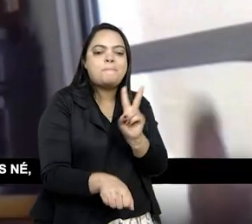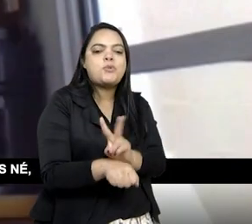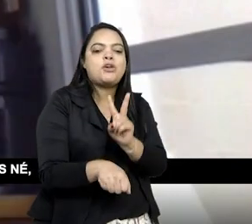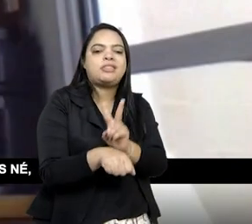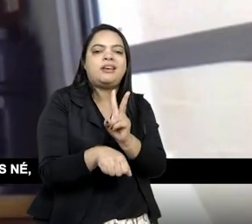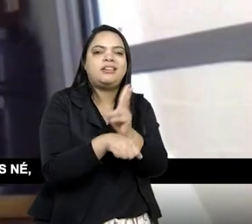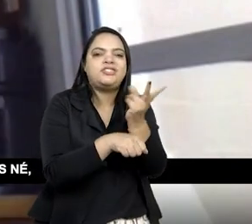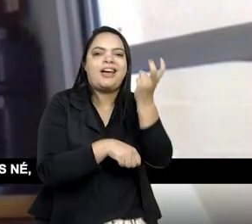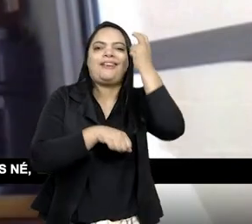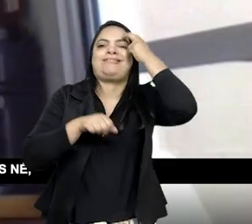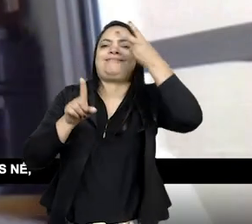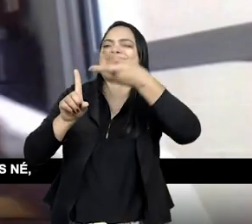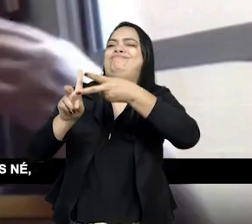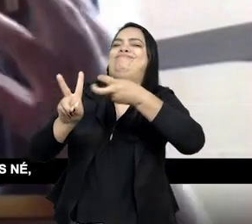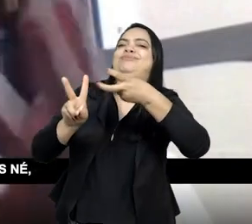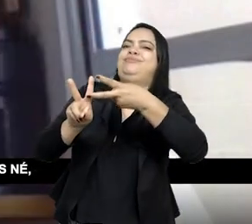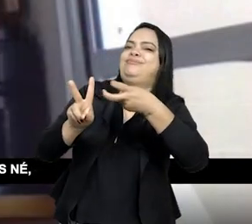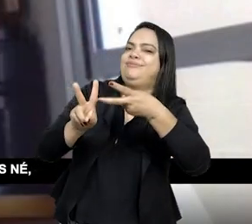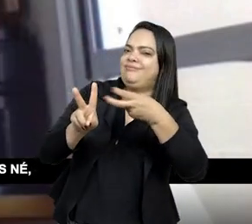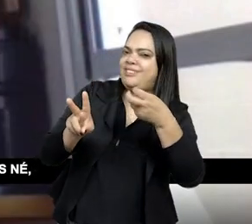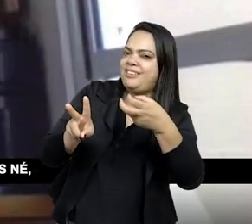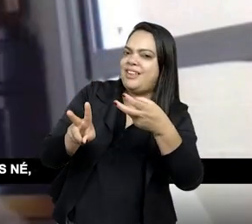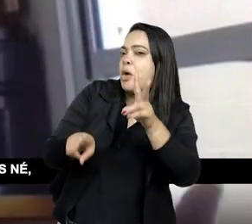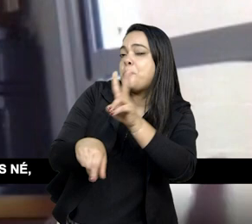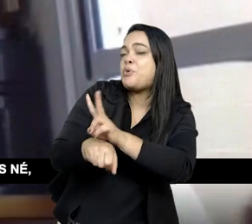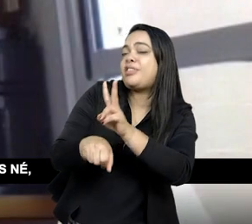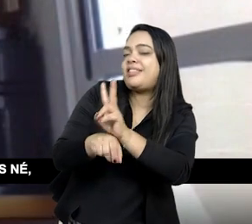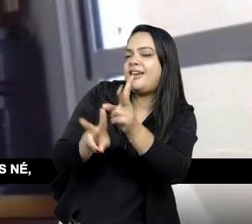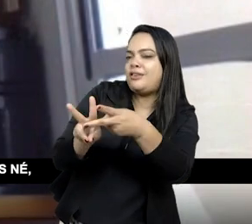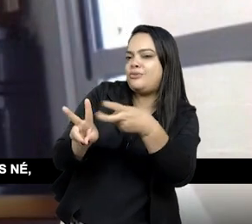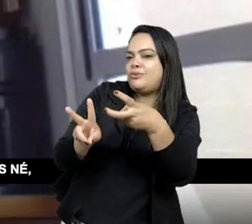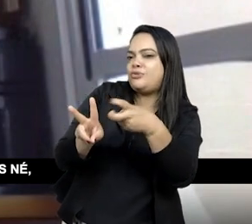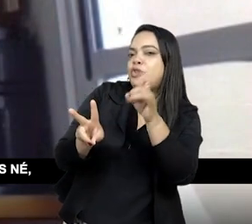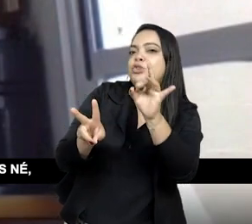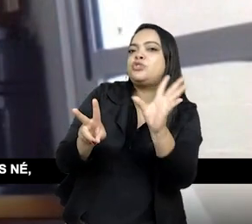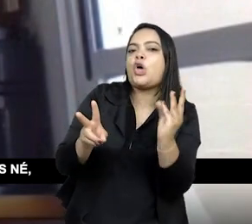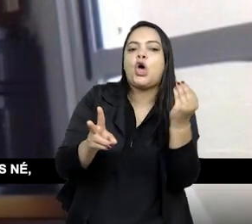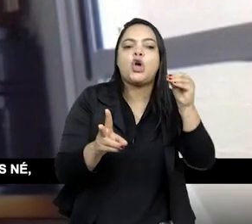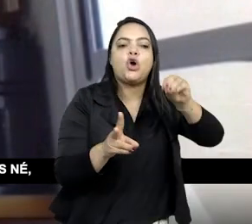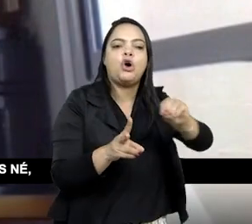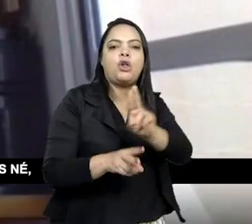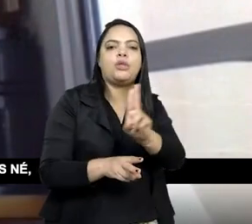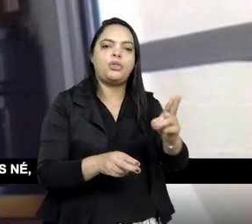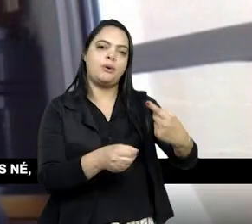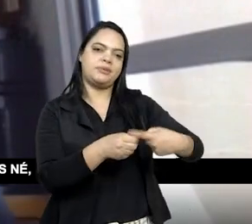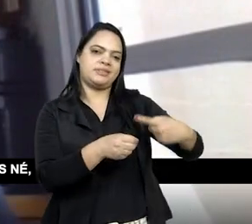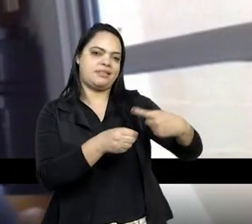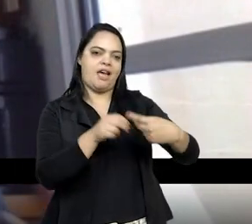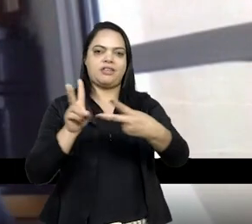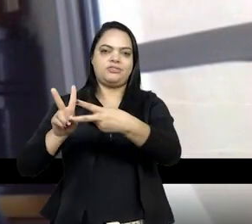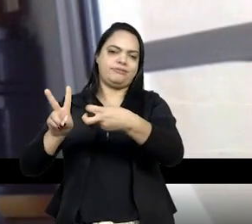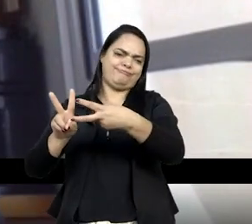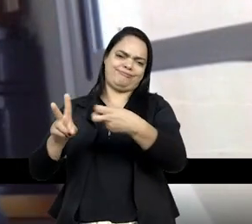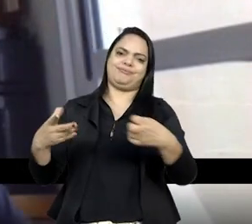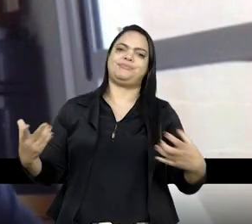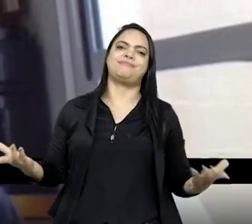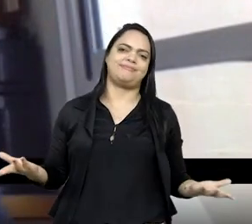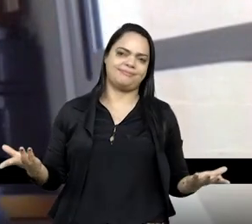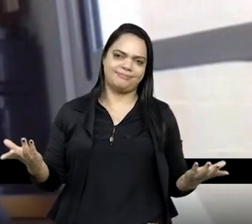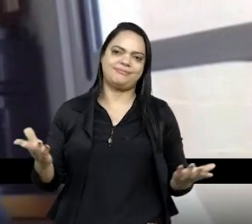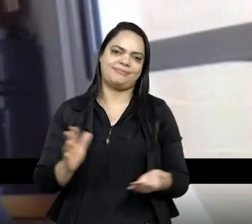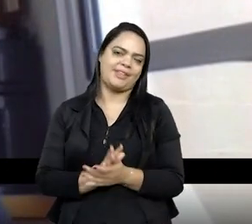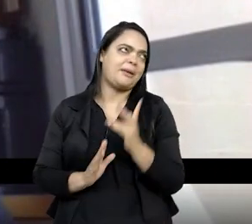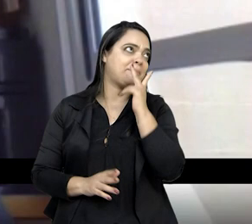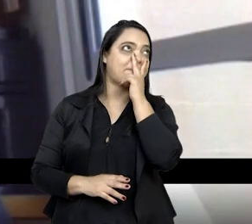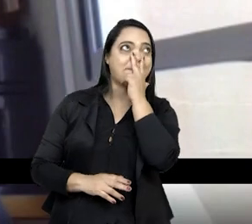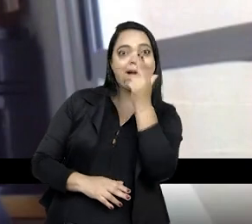cultura indígena, protegendo os indígenas, trazendo ao tono algumas nomenclaturas para as cidades, né, com nomes indígenas, como